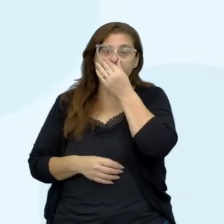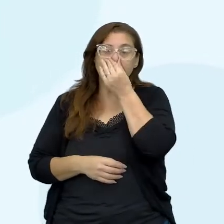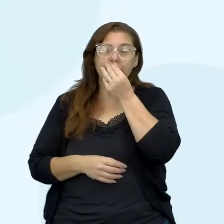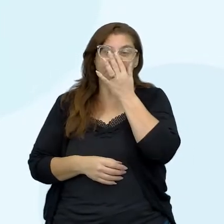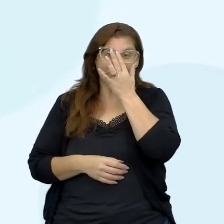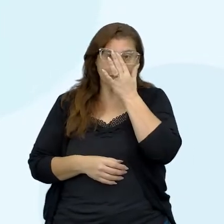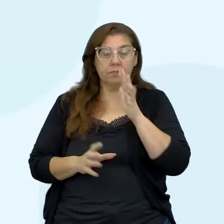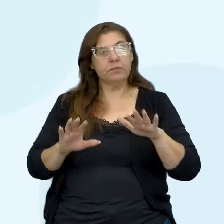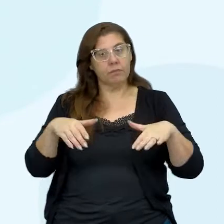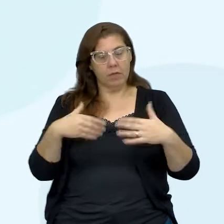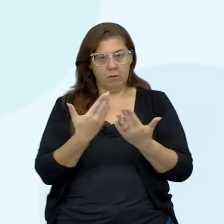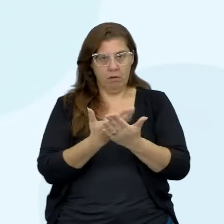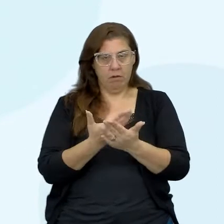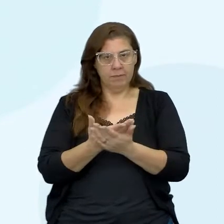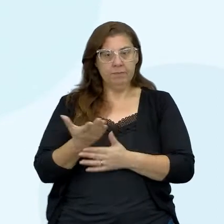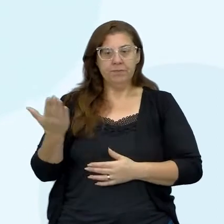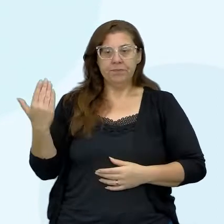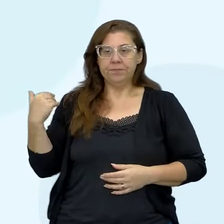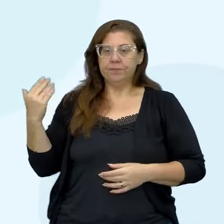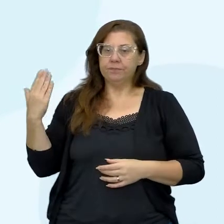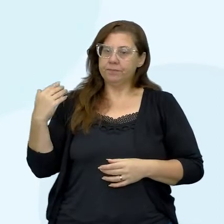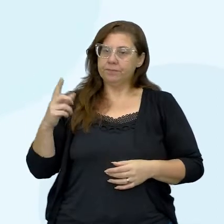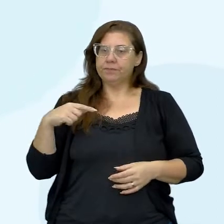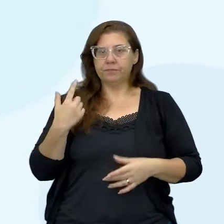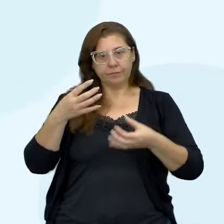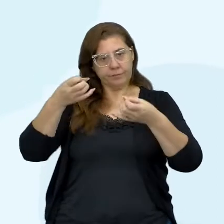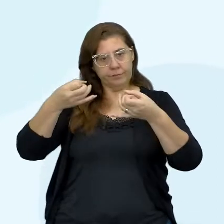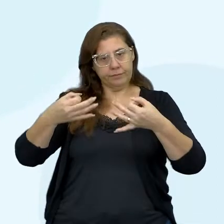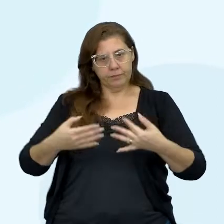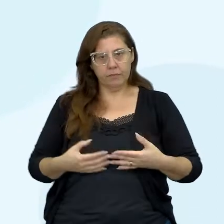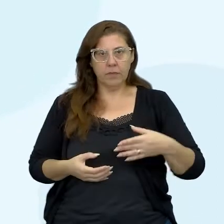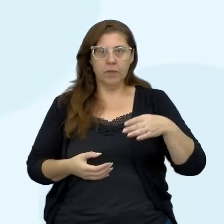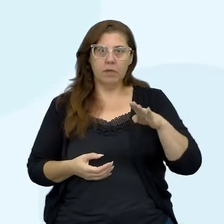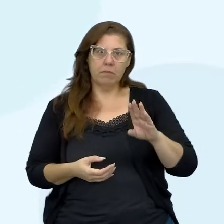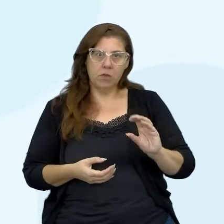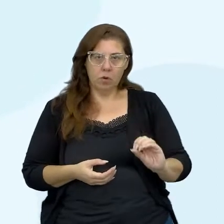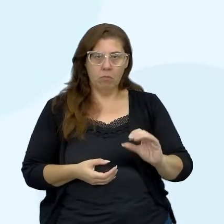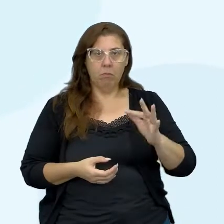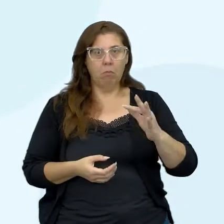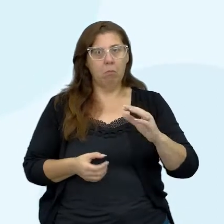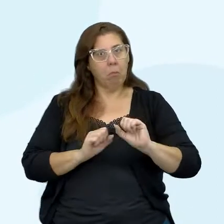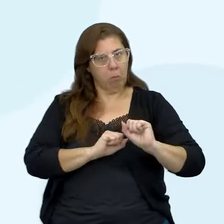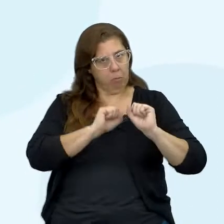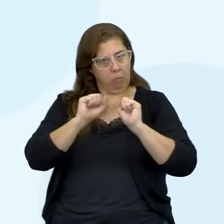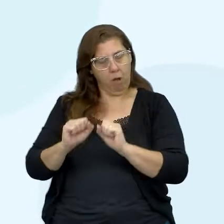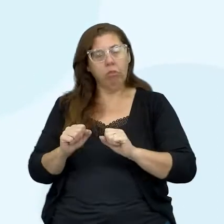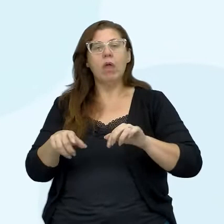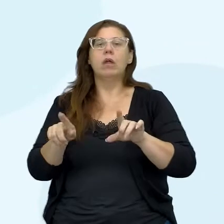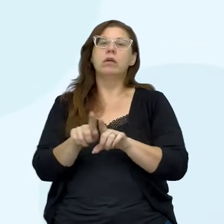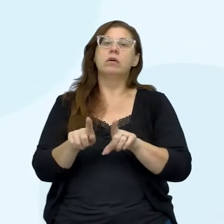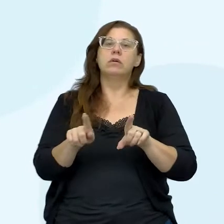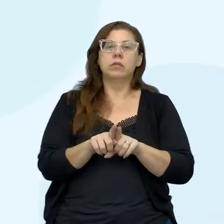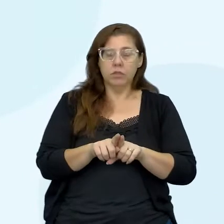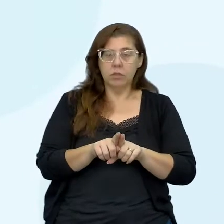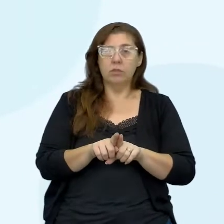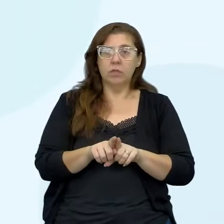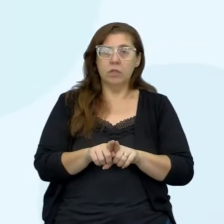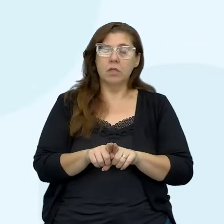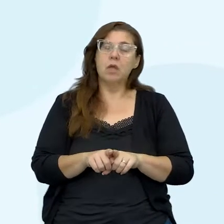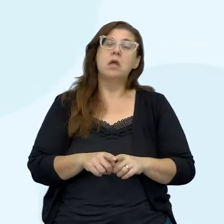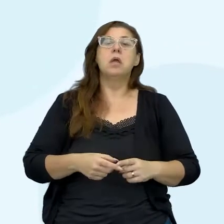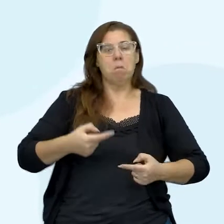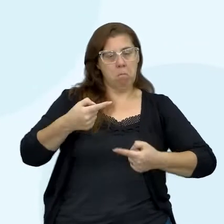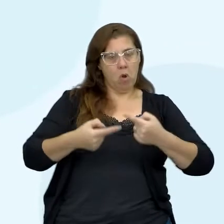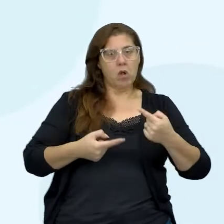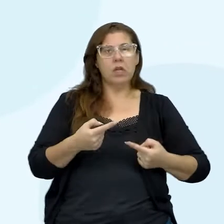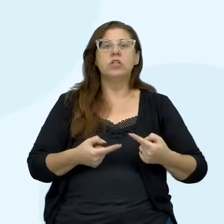Então, na aula anterior, a gente falava sobre biopoder, né, e a gente falava sobre biopolítica, que